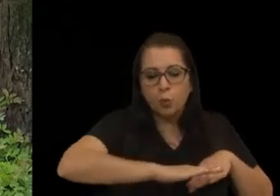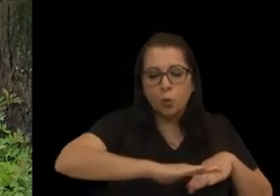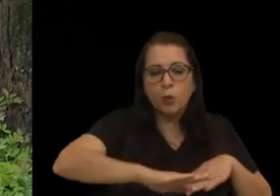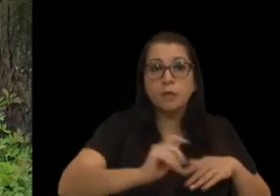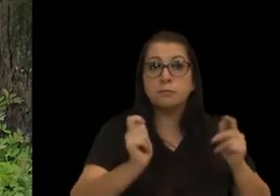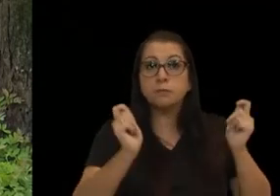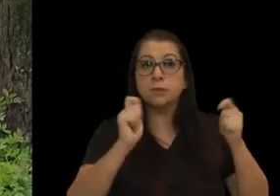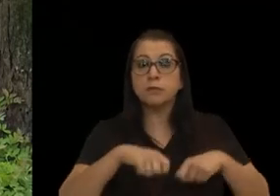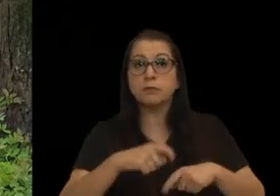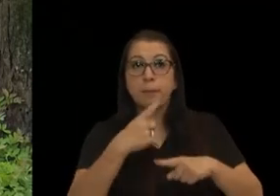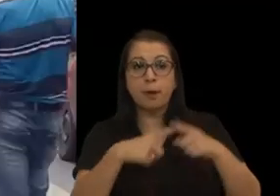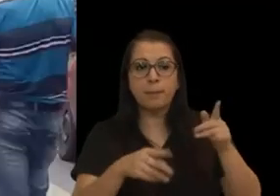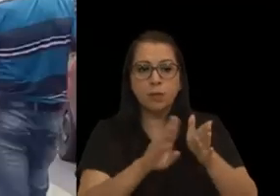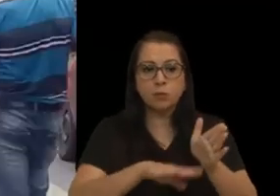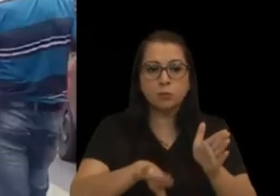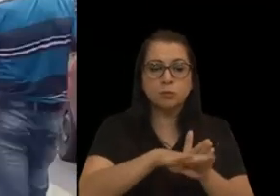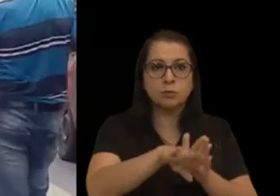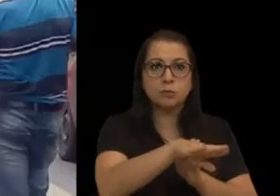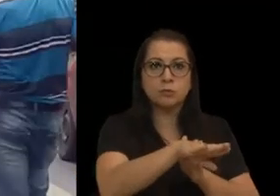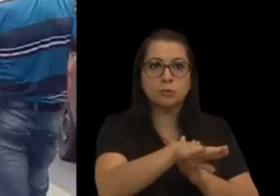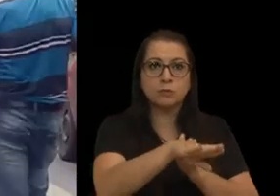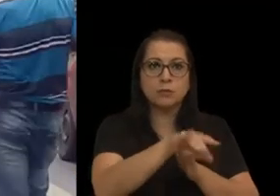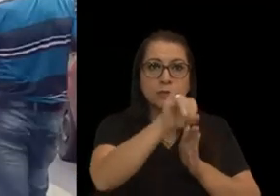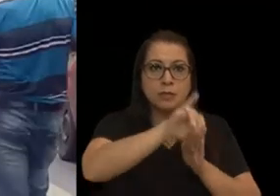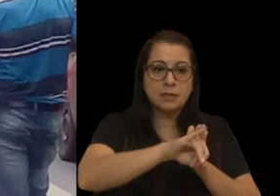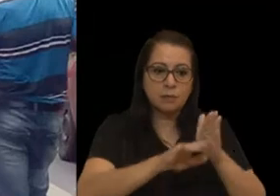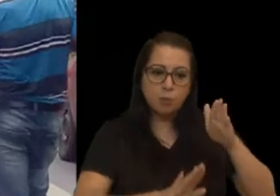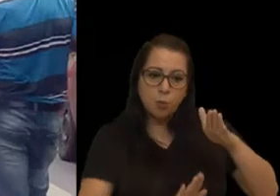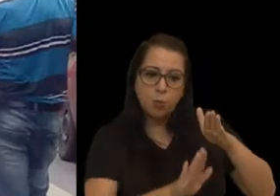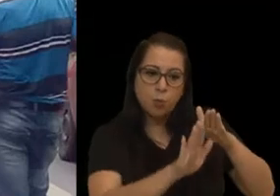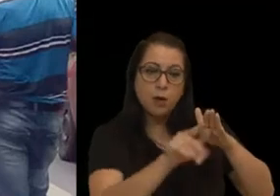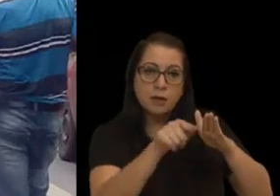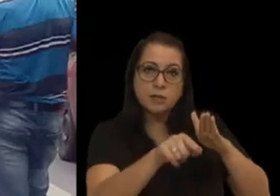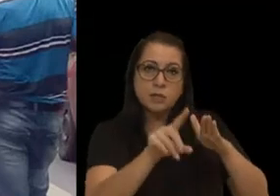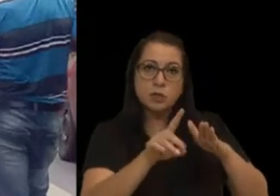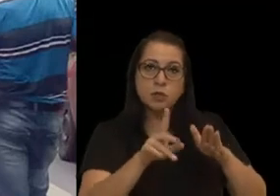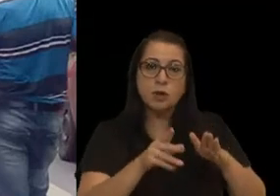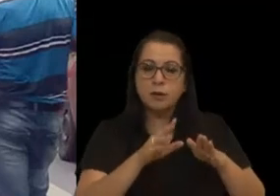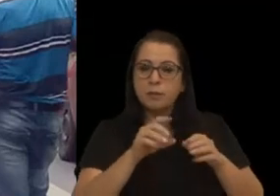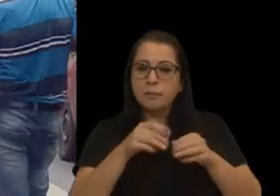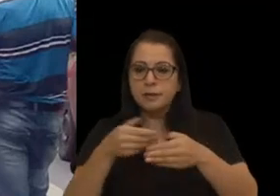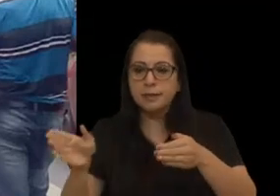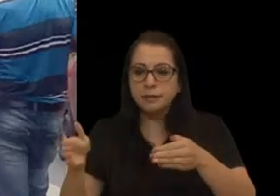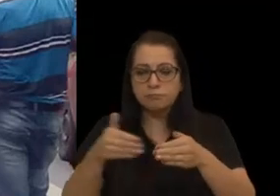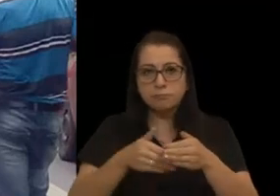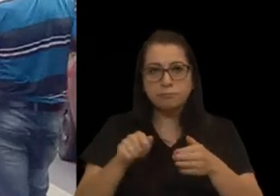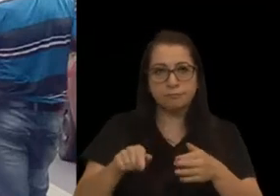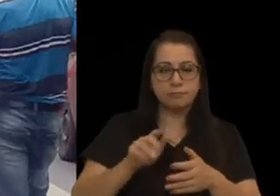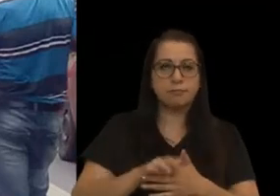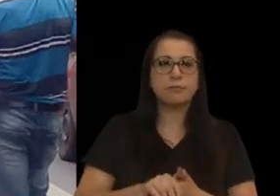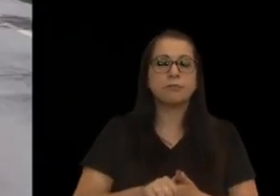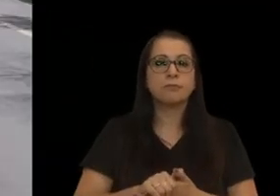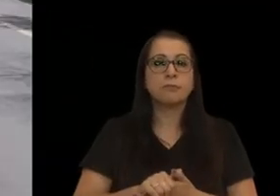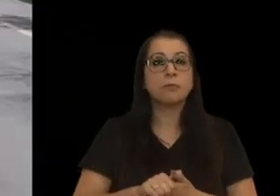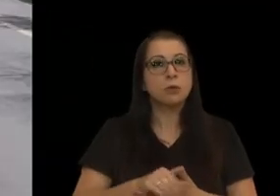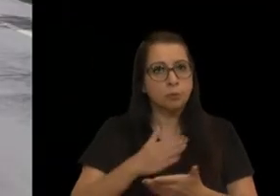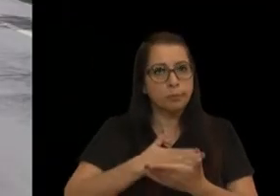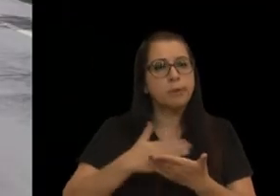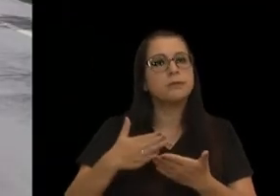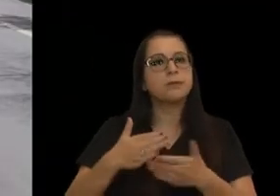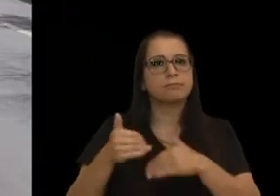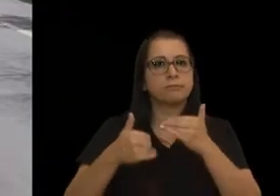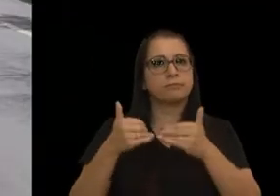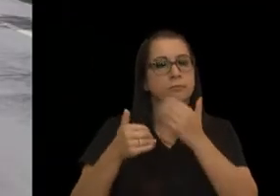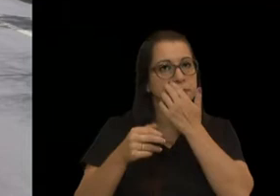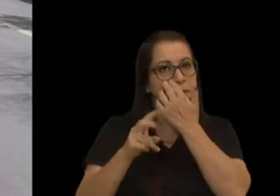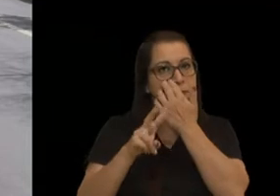possível, proibir o estacionamento de em cima do moro até ali, só embarque e desembarque. Iniciei o processo,